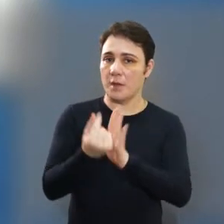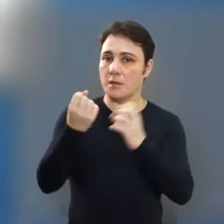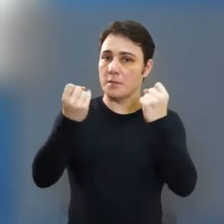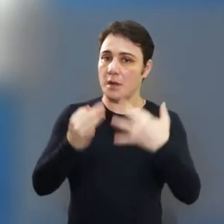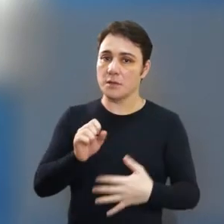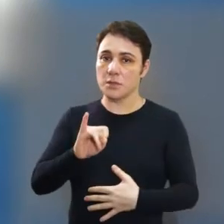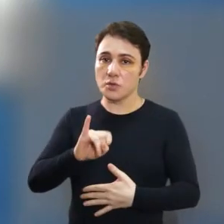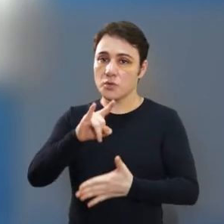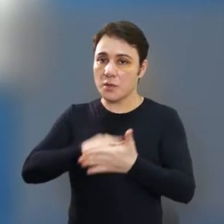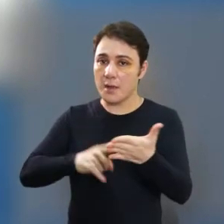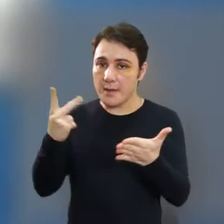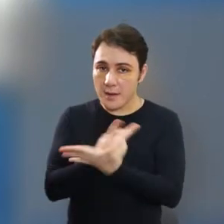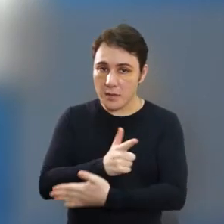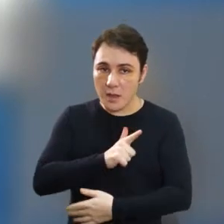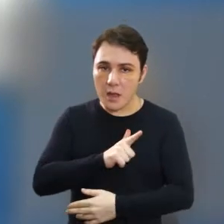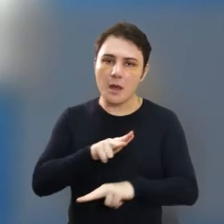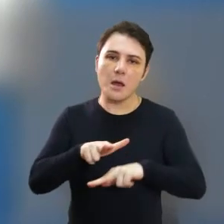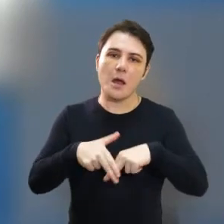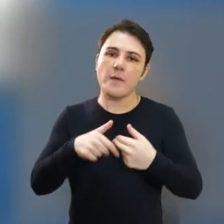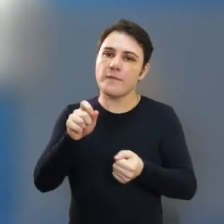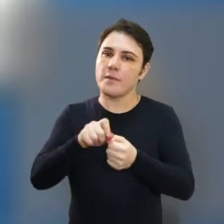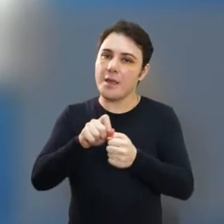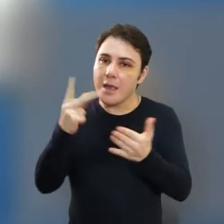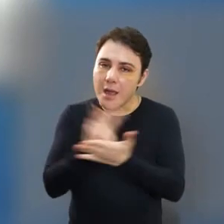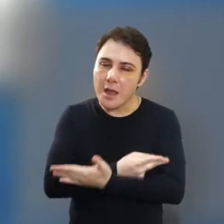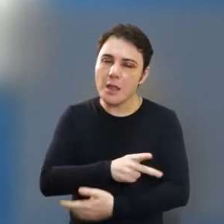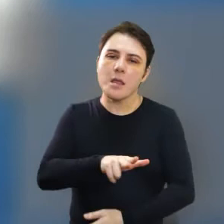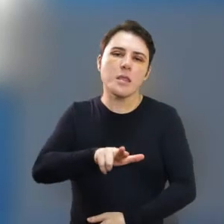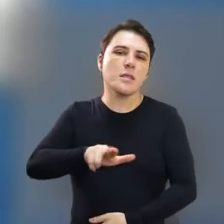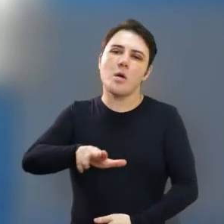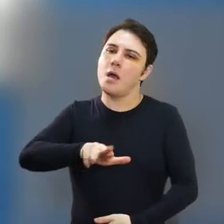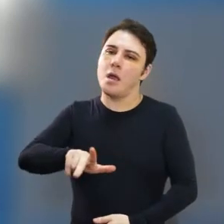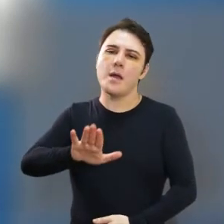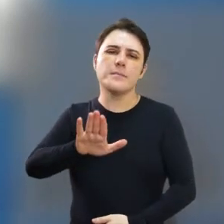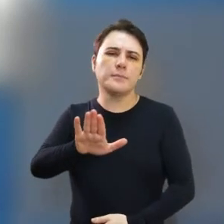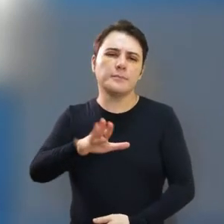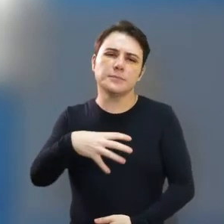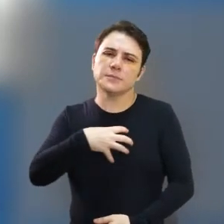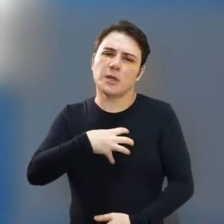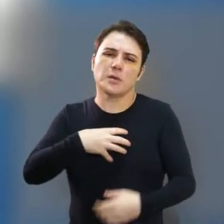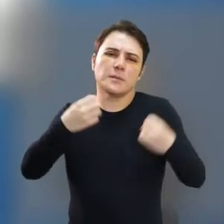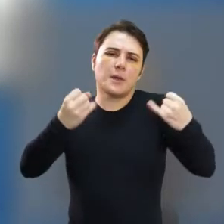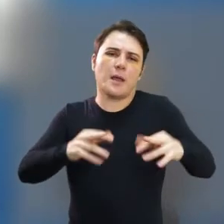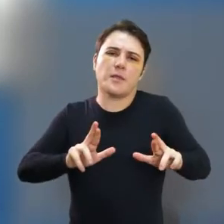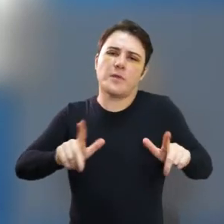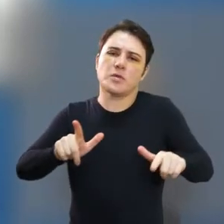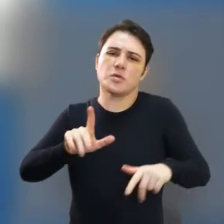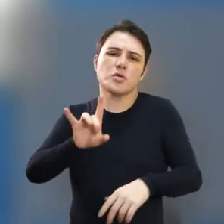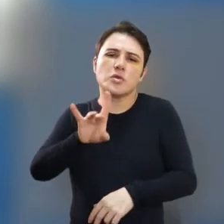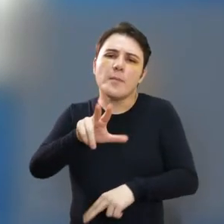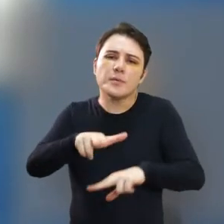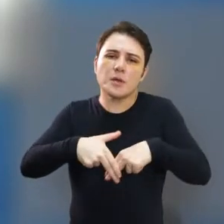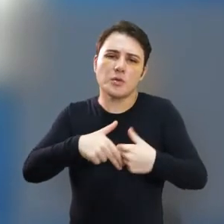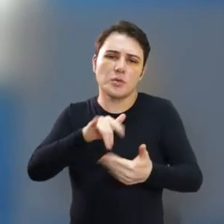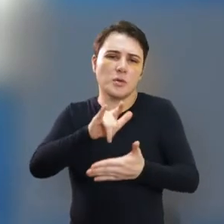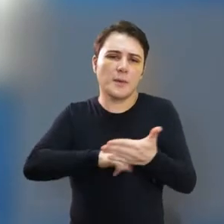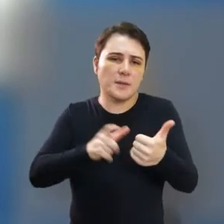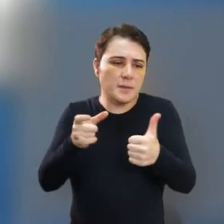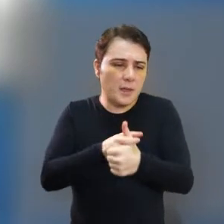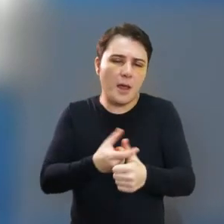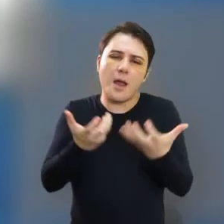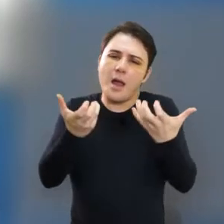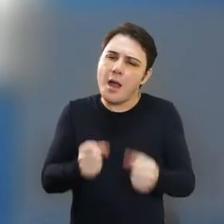comissão de imediato concluiu que a falha é formal e não tem o condom de ocasionar a desaprovação das contas da Prefeitura,